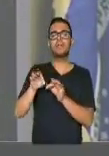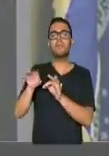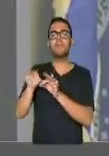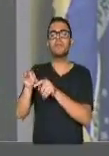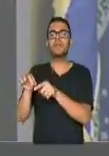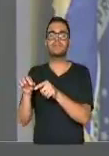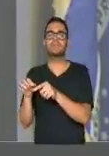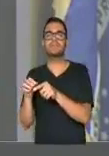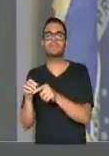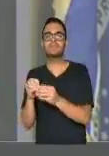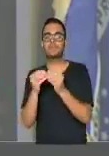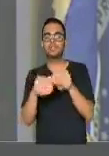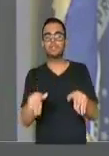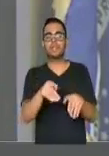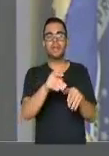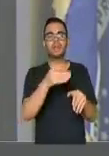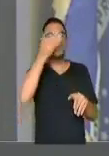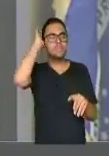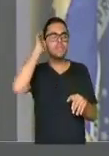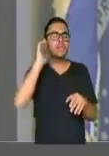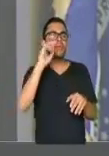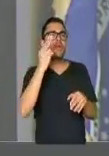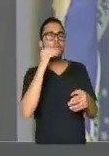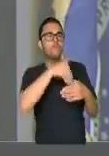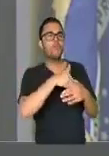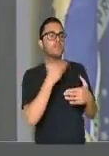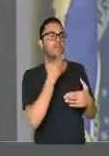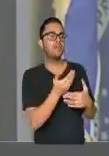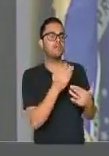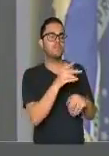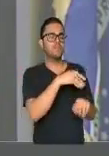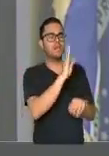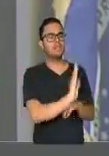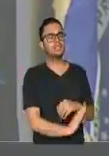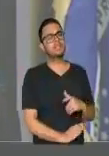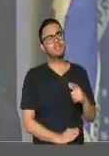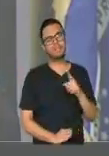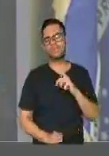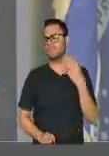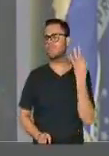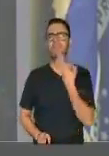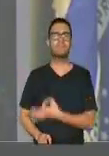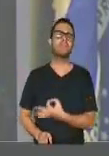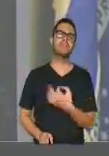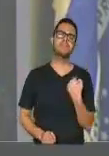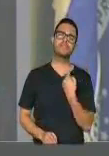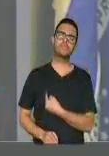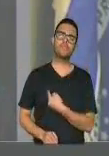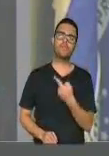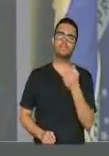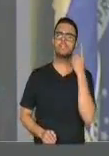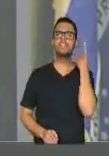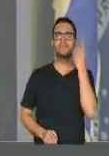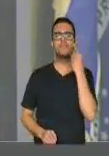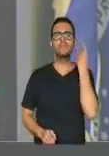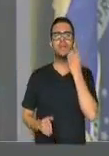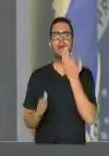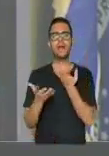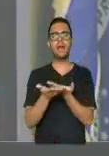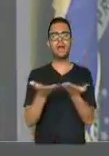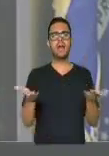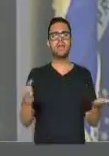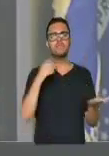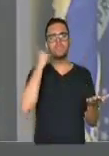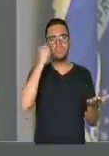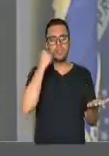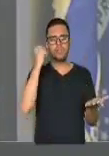Temer, ou nós vamos votar pelo Brasil. Eu não tenho dúvida nenhuma de que nós, os deputados e deputadas e